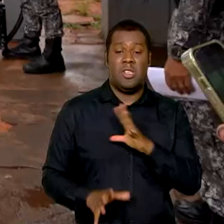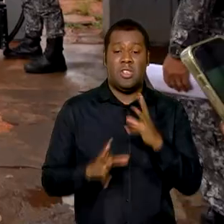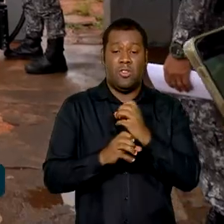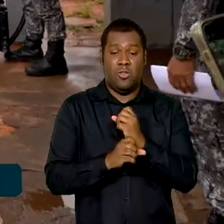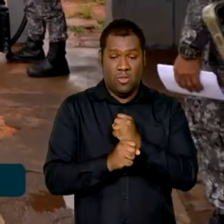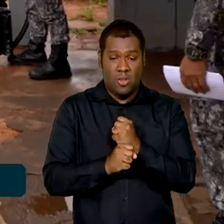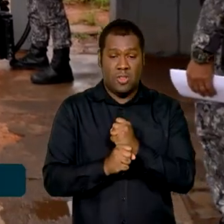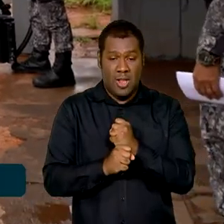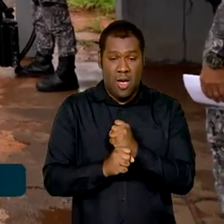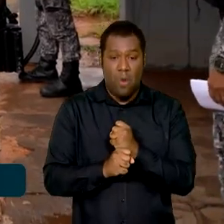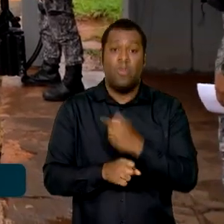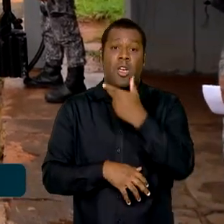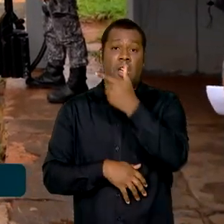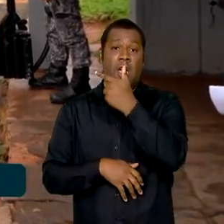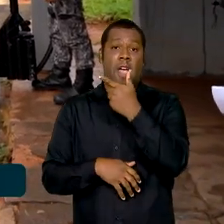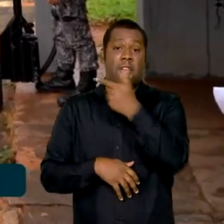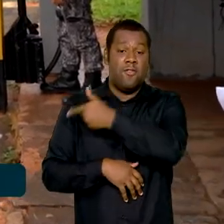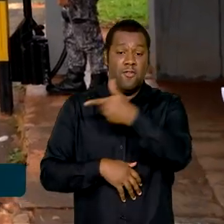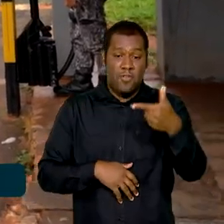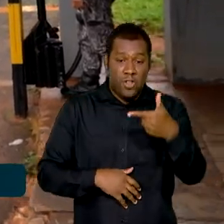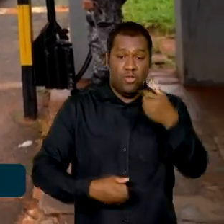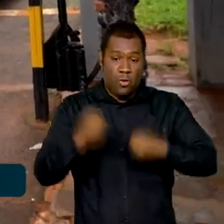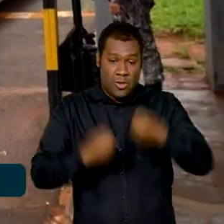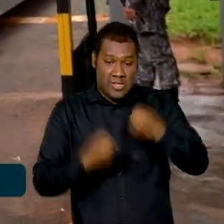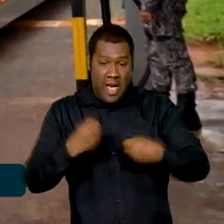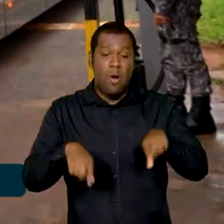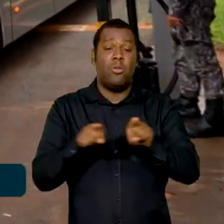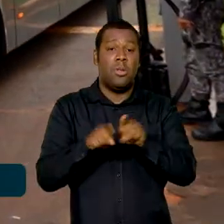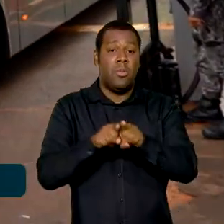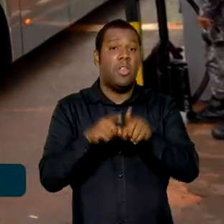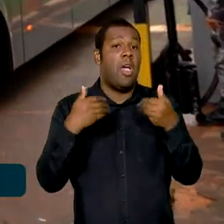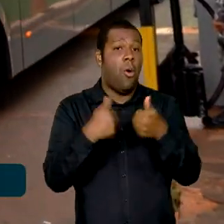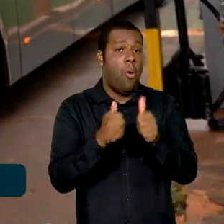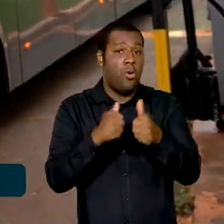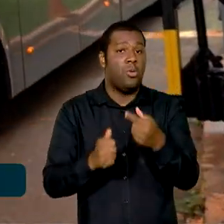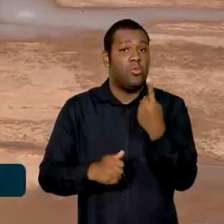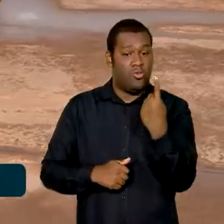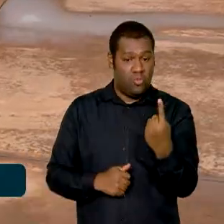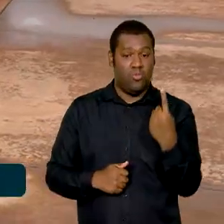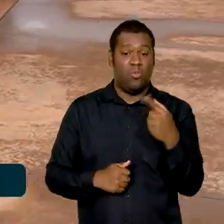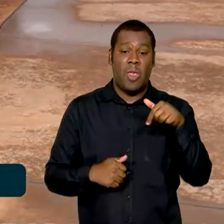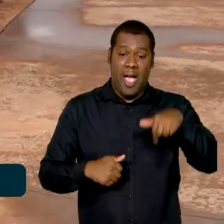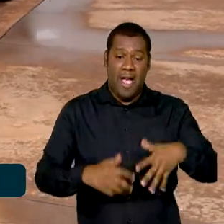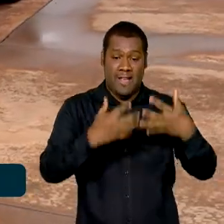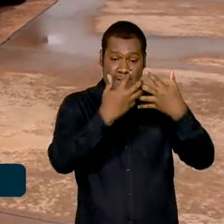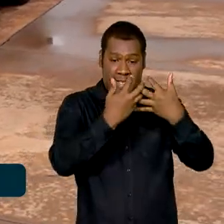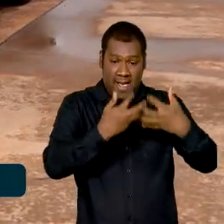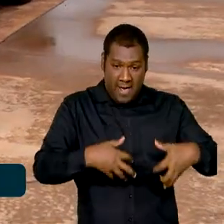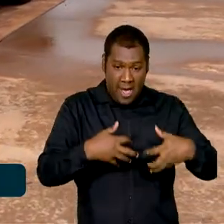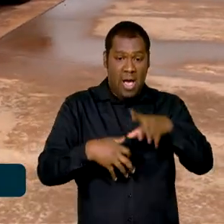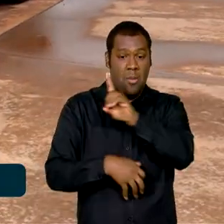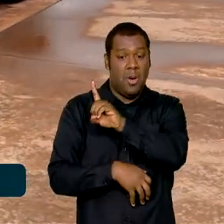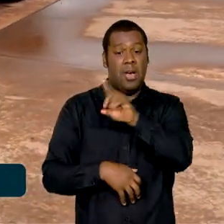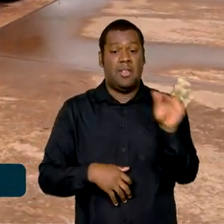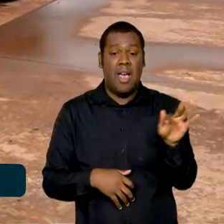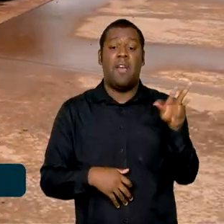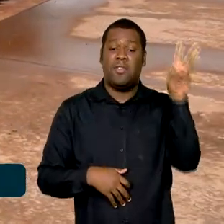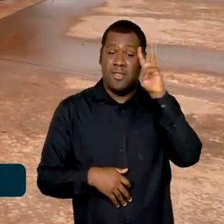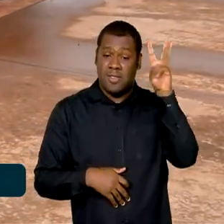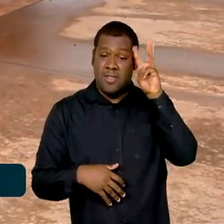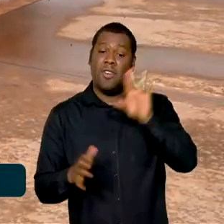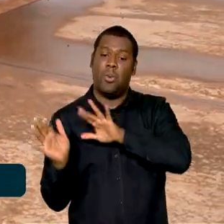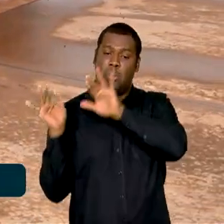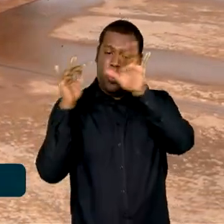viaturas e um ônibus partiram da base da Força Nacional, no Gama, aqui no Distrito Federal, nesta terça-feira.